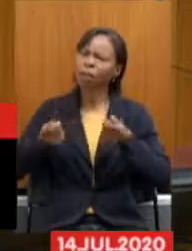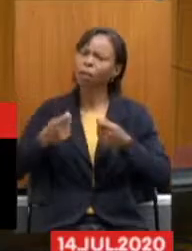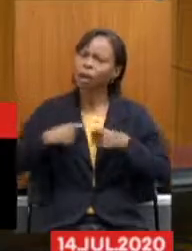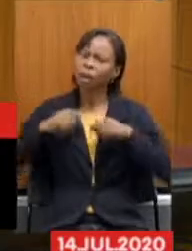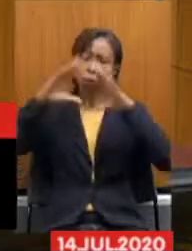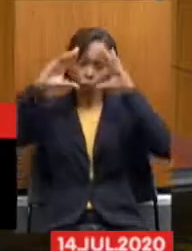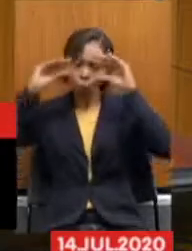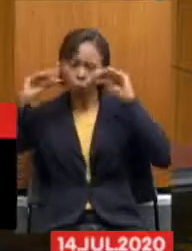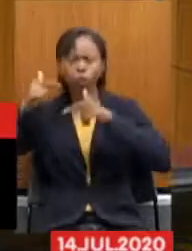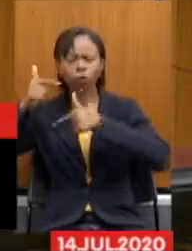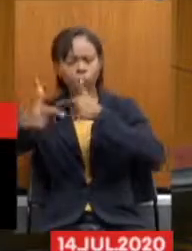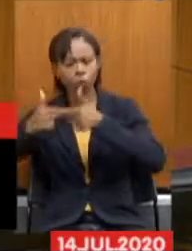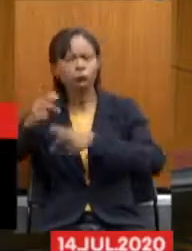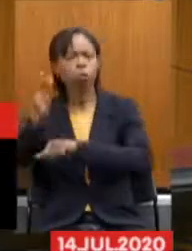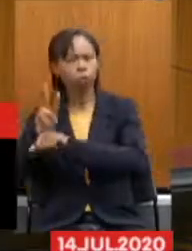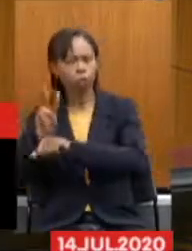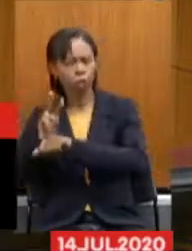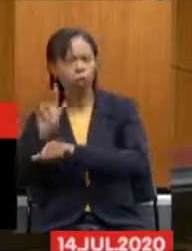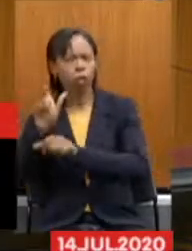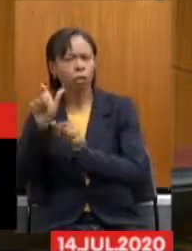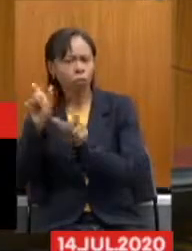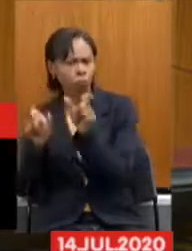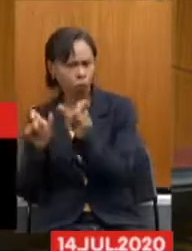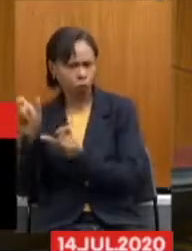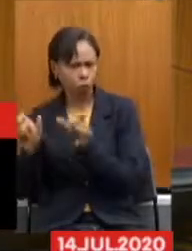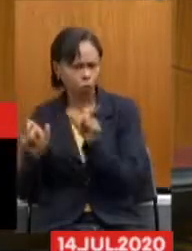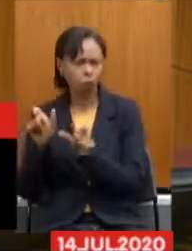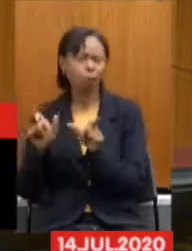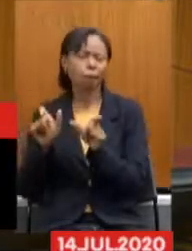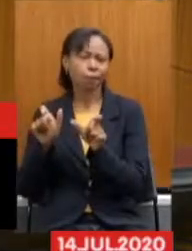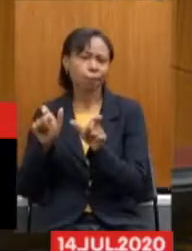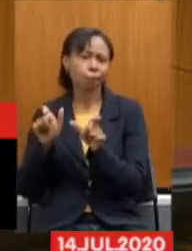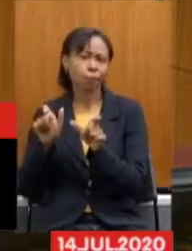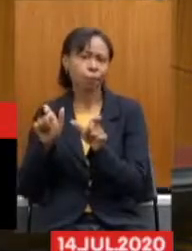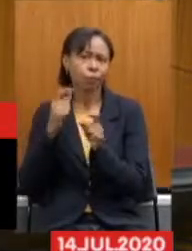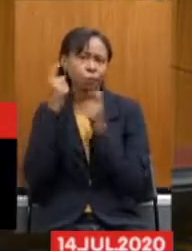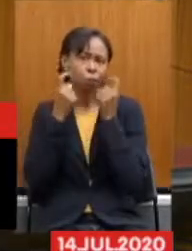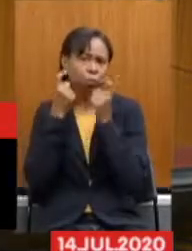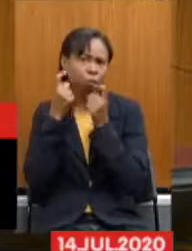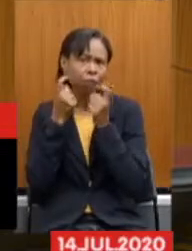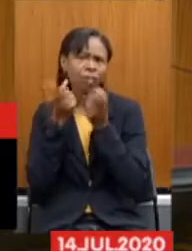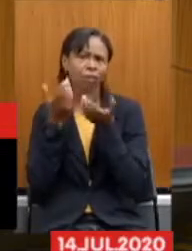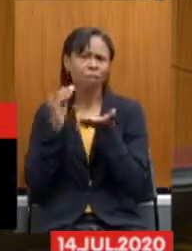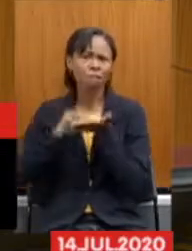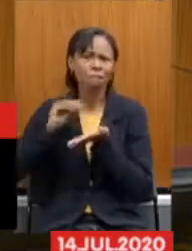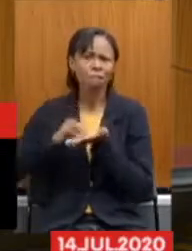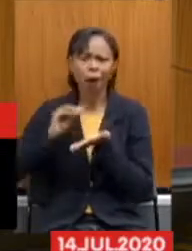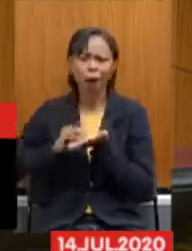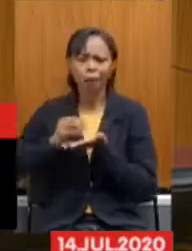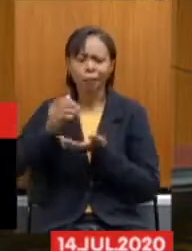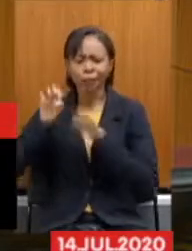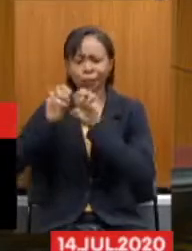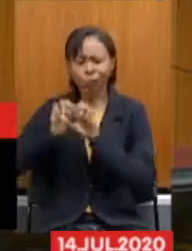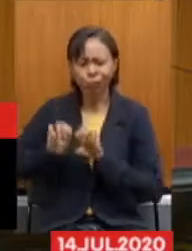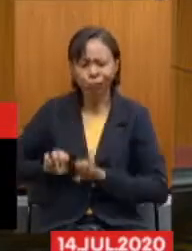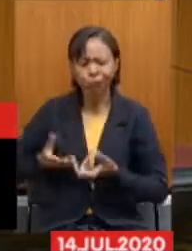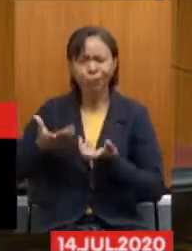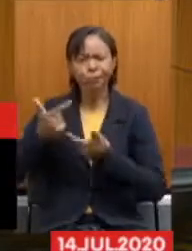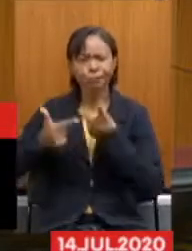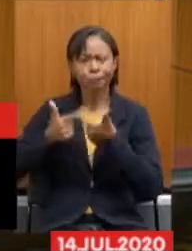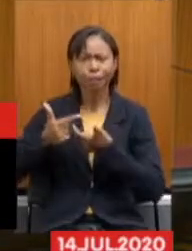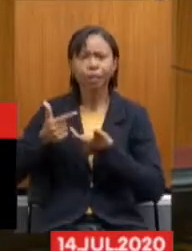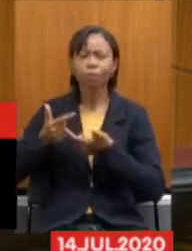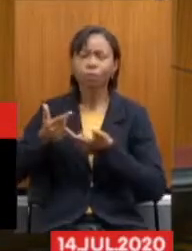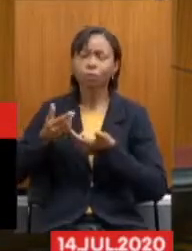cuidando dos pacientes brigando ou se preocupados com a falta de condições de trabalho. Nos dê uma chance de salvar as vidas que são necessárias